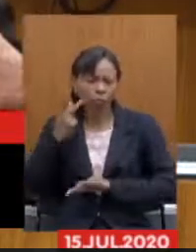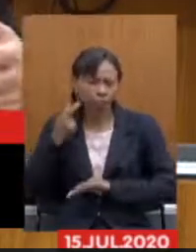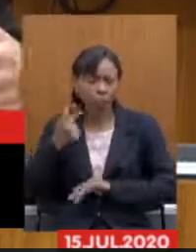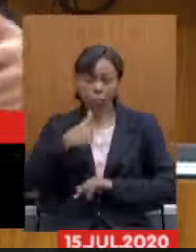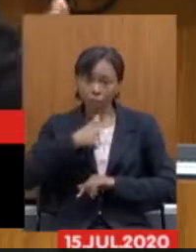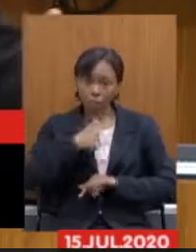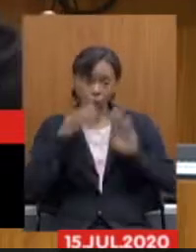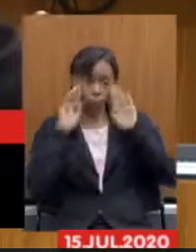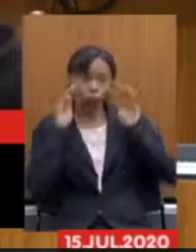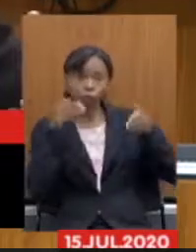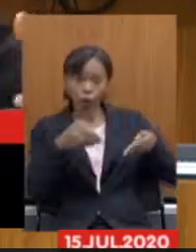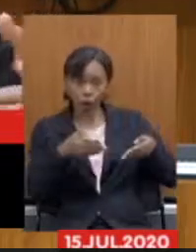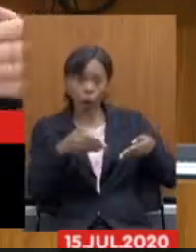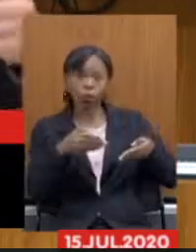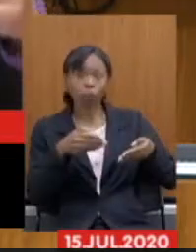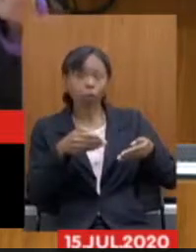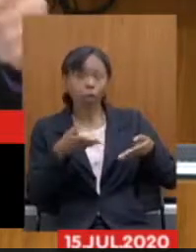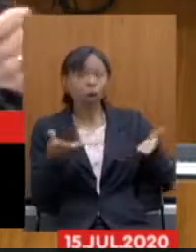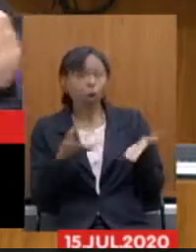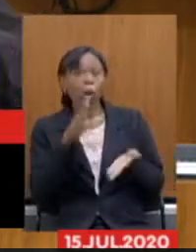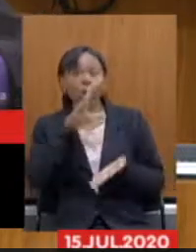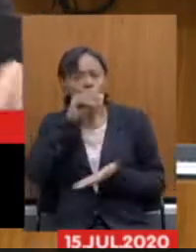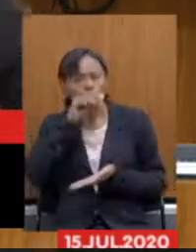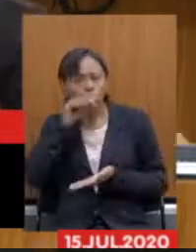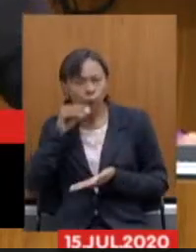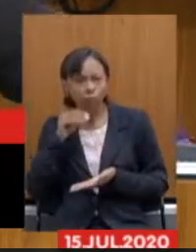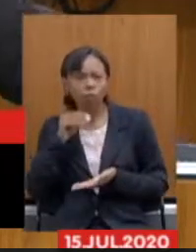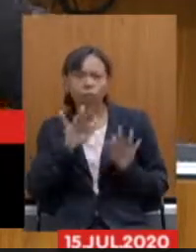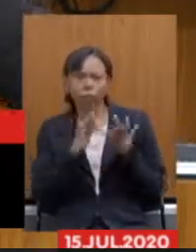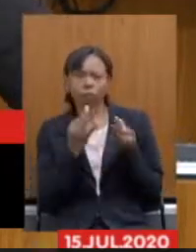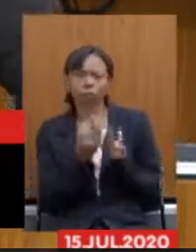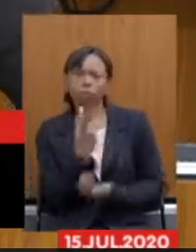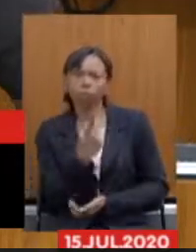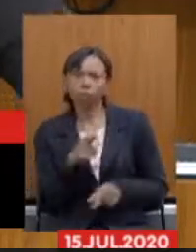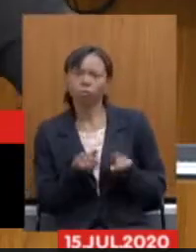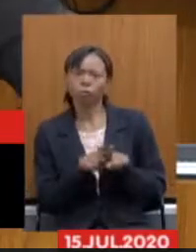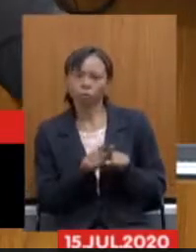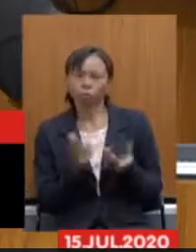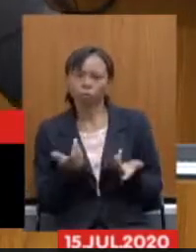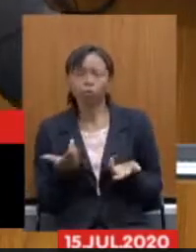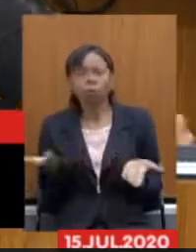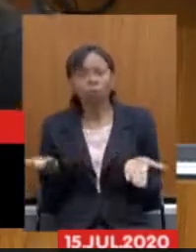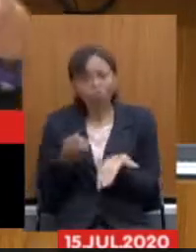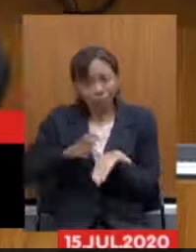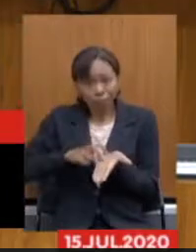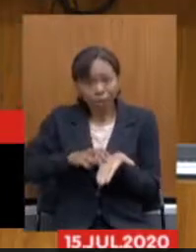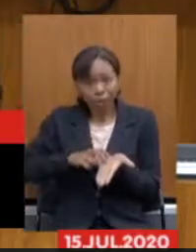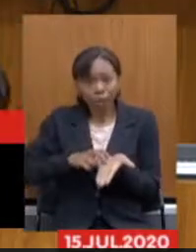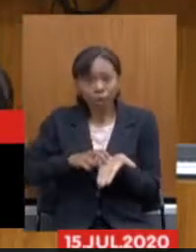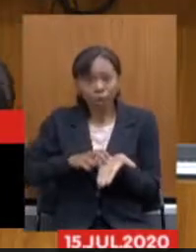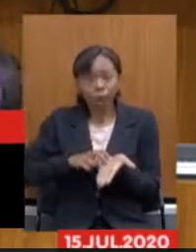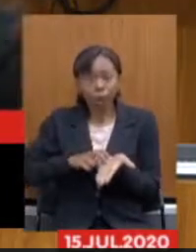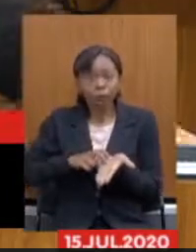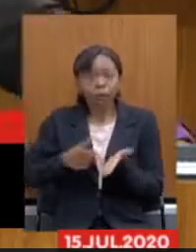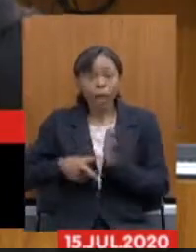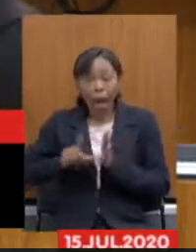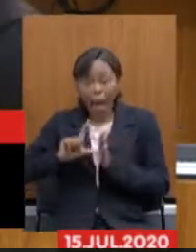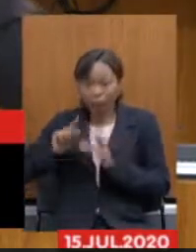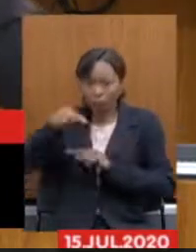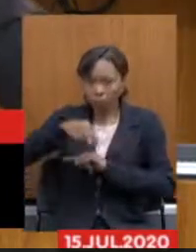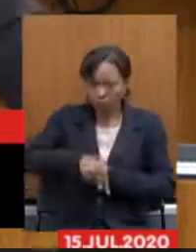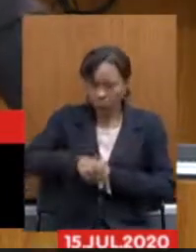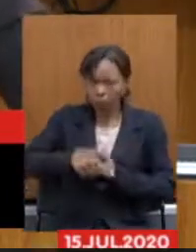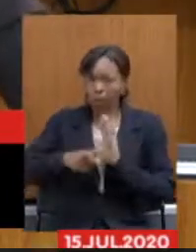boa parte da minha fala para os servidores e seus familiares. hoje de manhã, antes de sair para a Assembleia Legislativa,